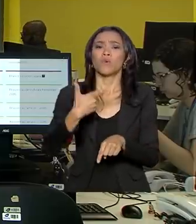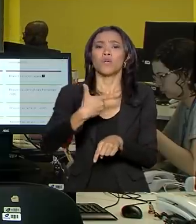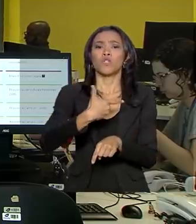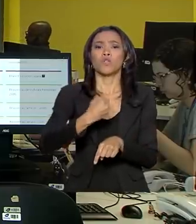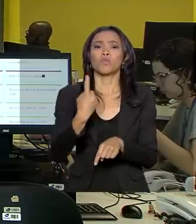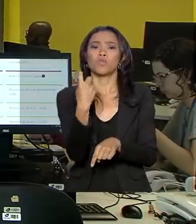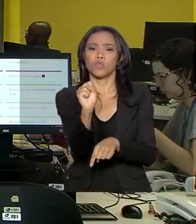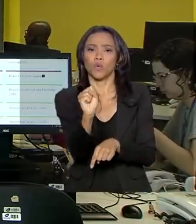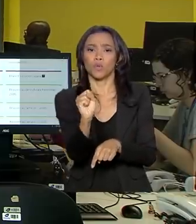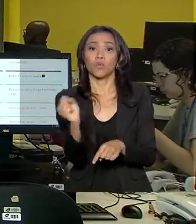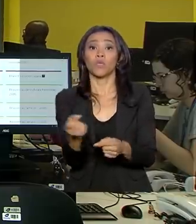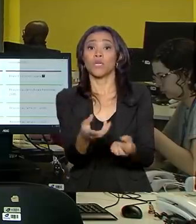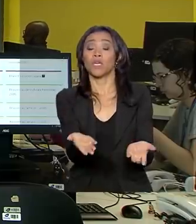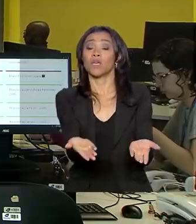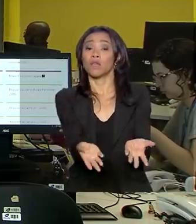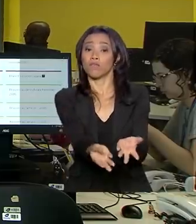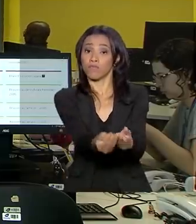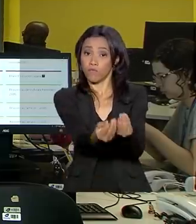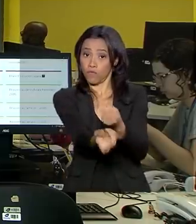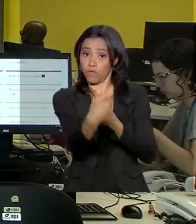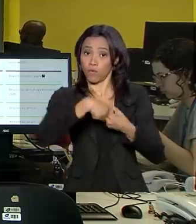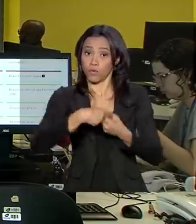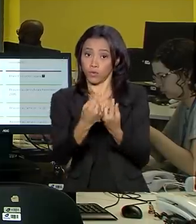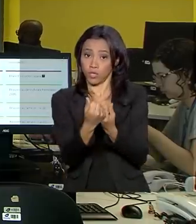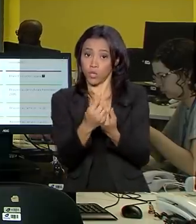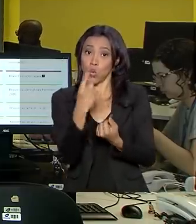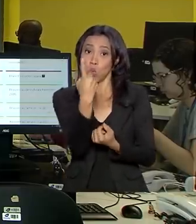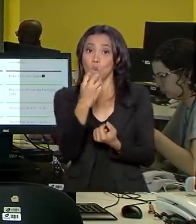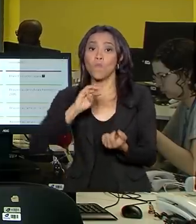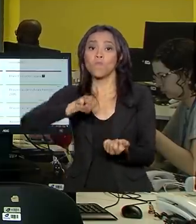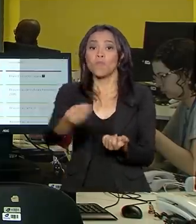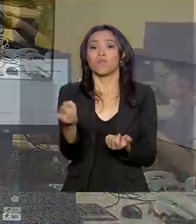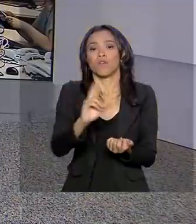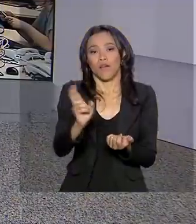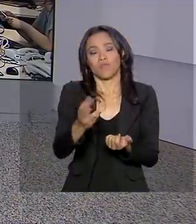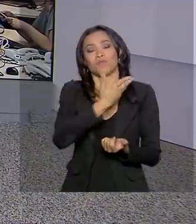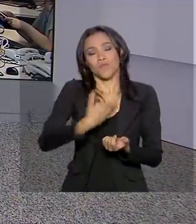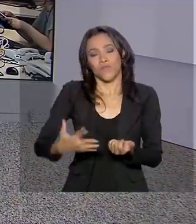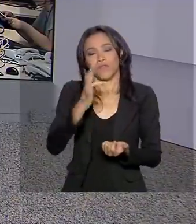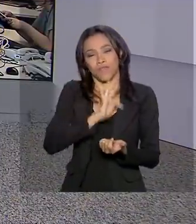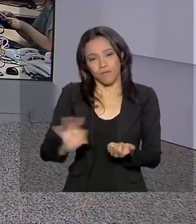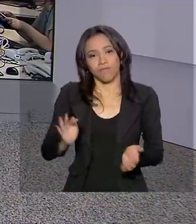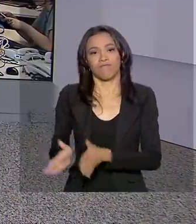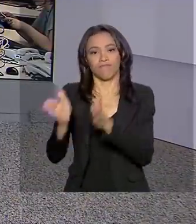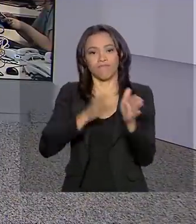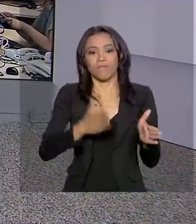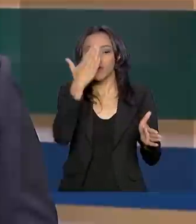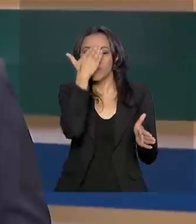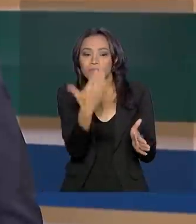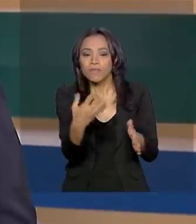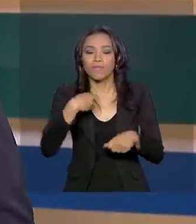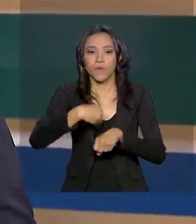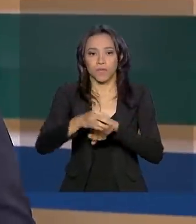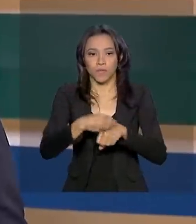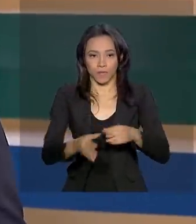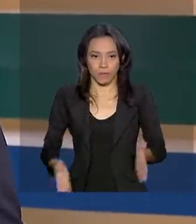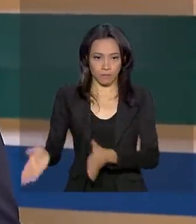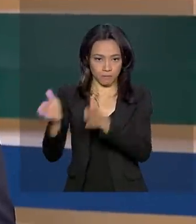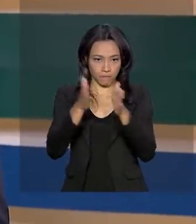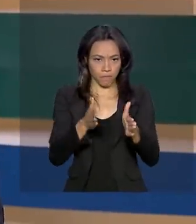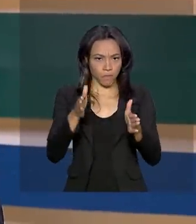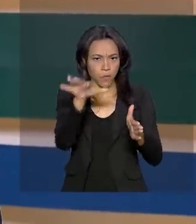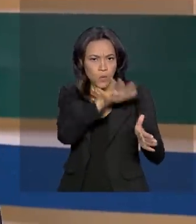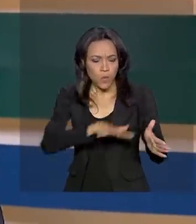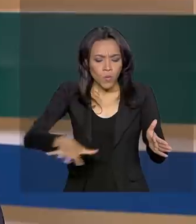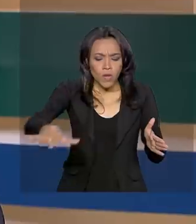e recuperou um milhão de reais aos cofres da União. Renata. Obrigada, Marcelo, pelas suas informações. Um espaço